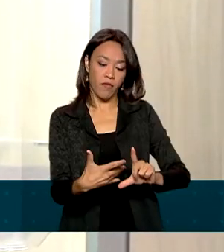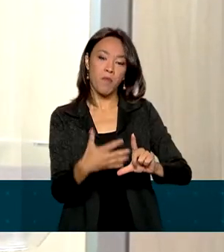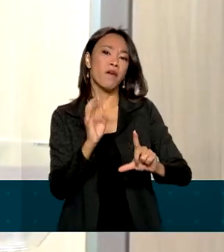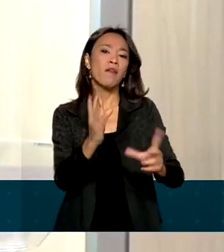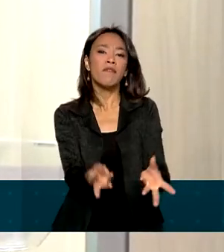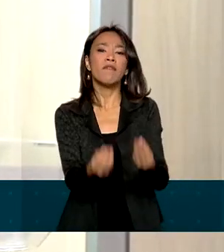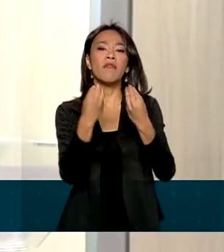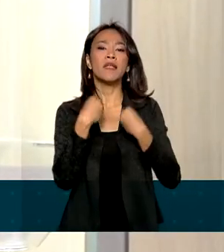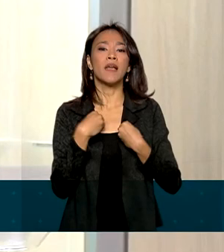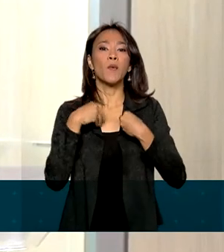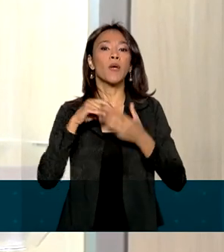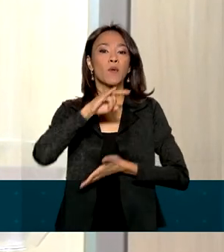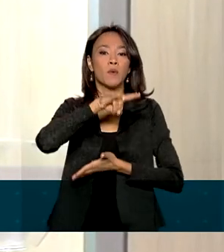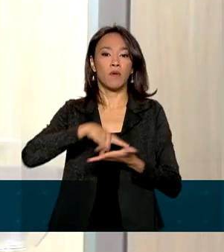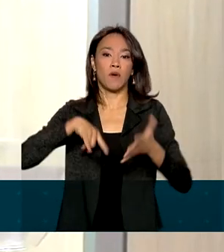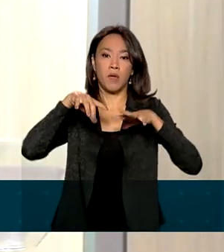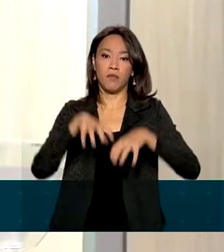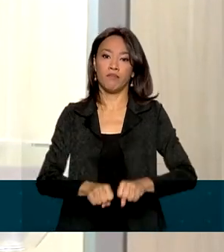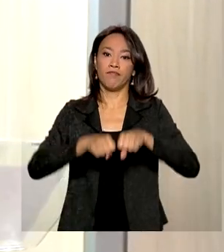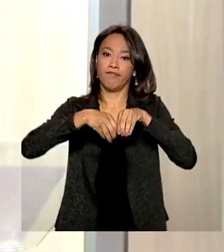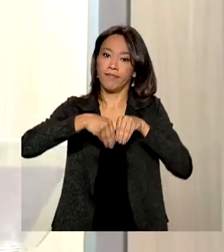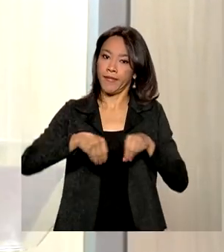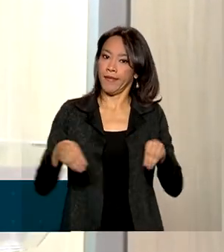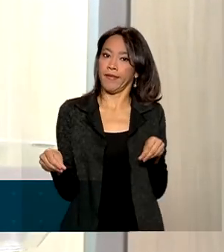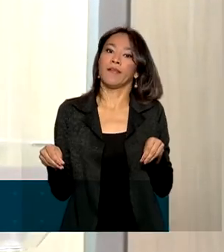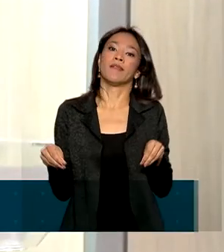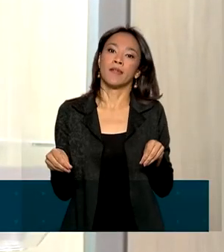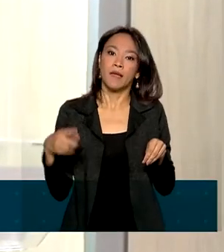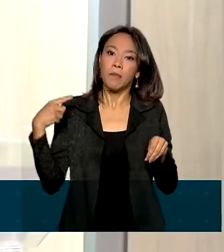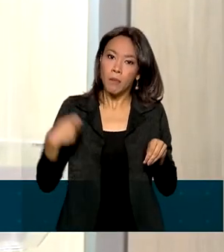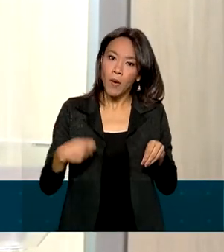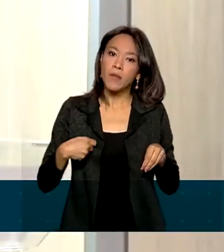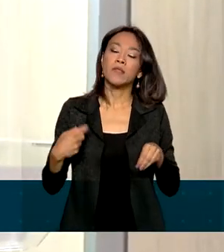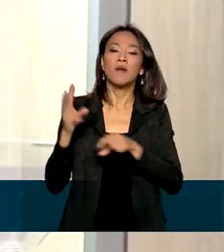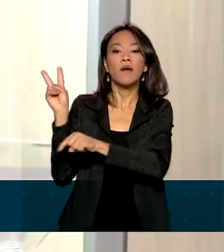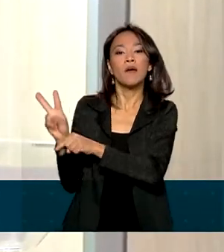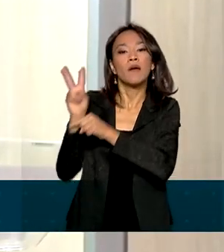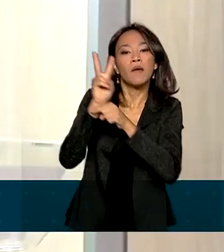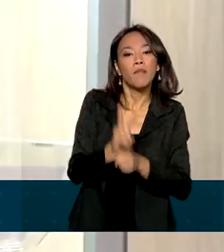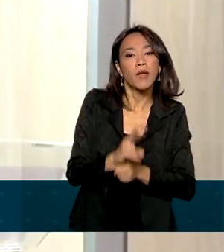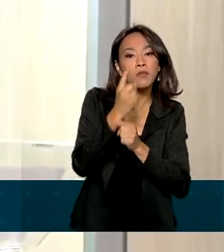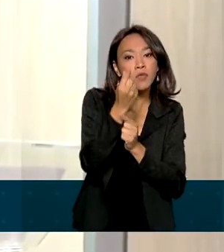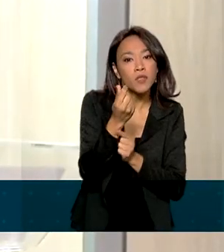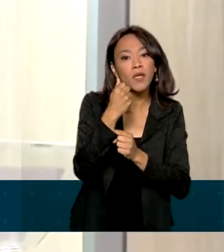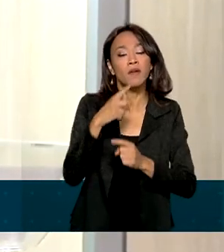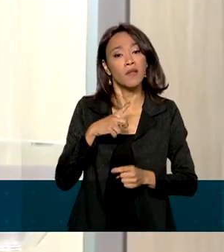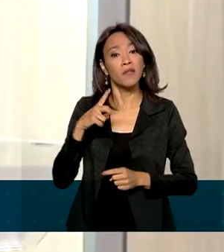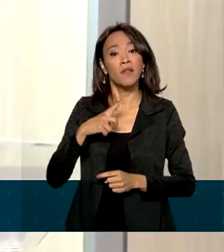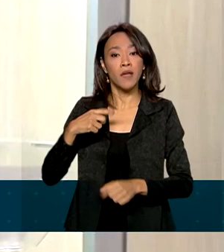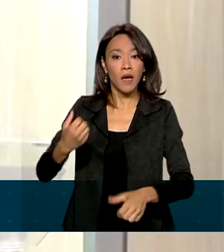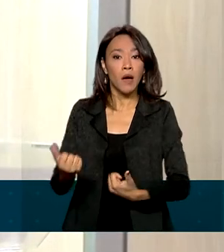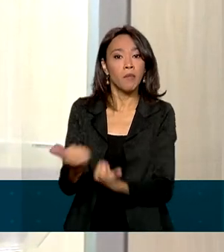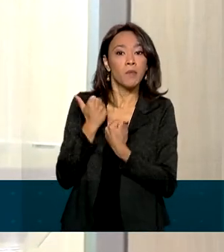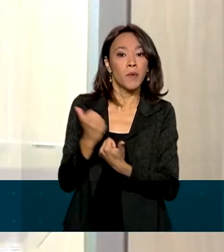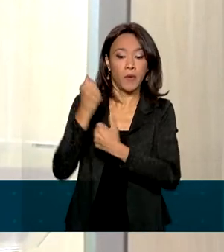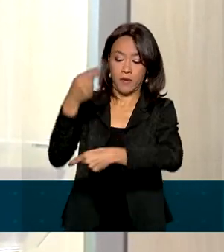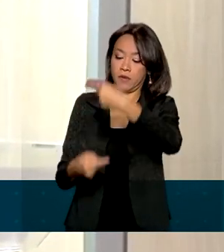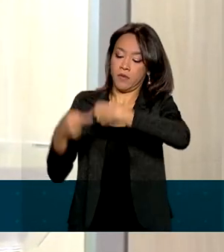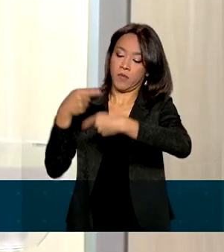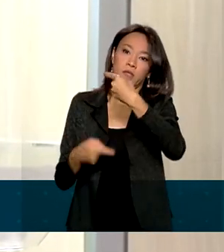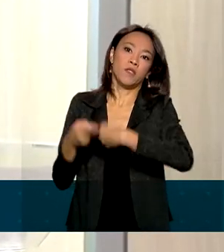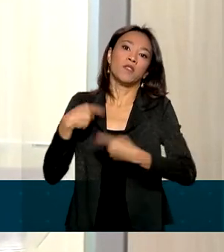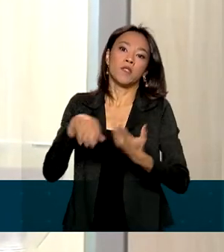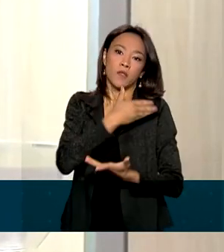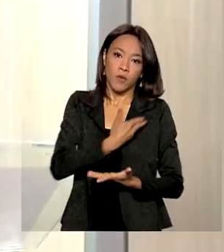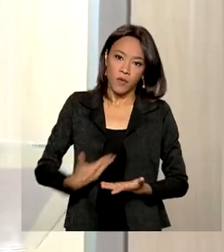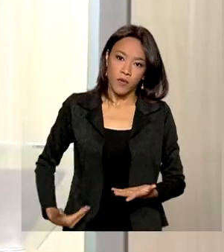É o título, para que os produtores possam acessar crédito, ter mais políticas e também o diagnóstico que